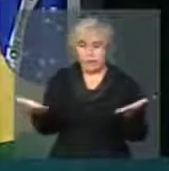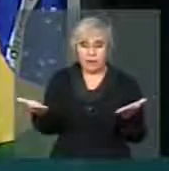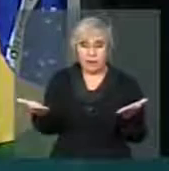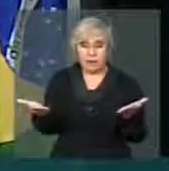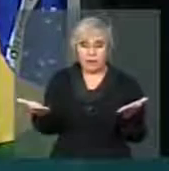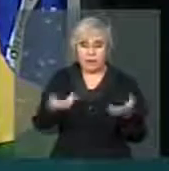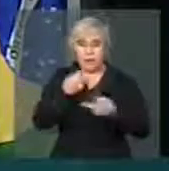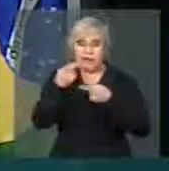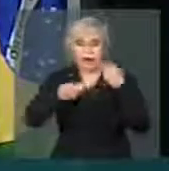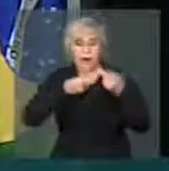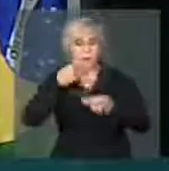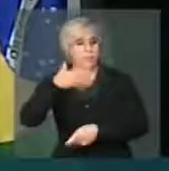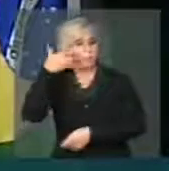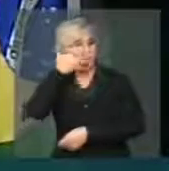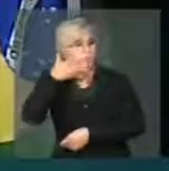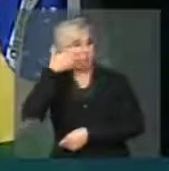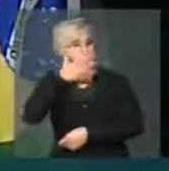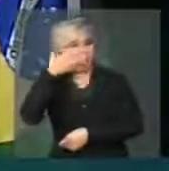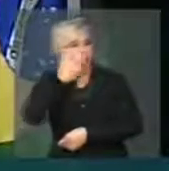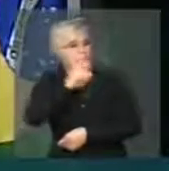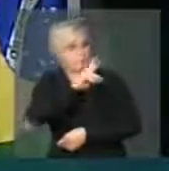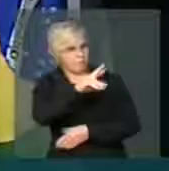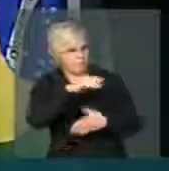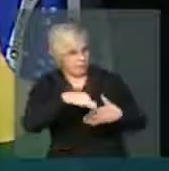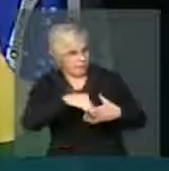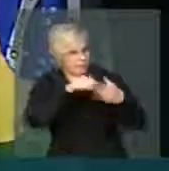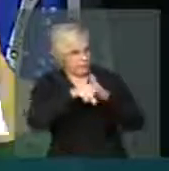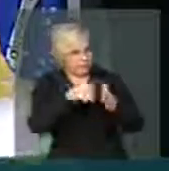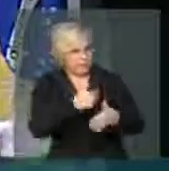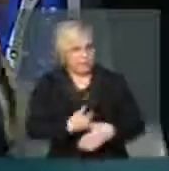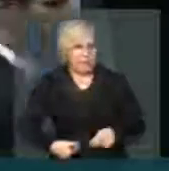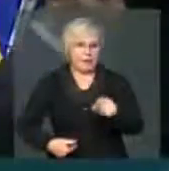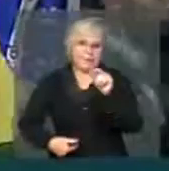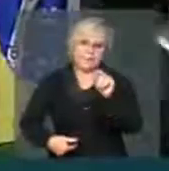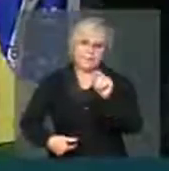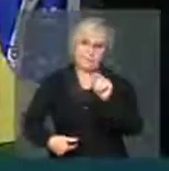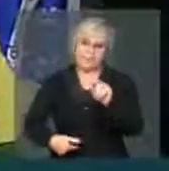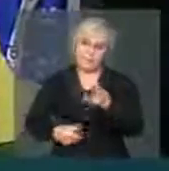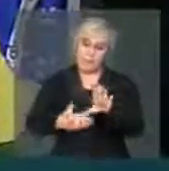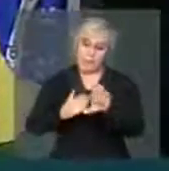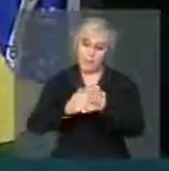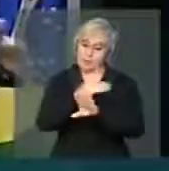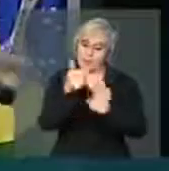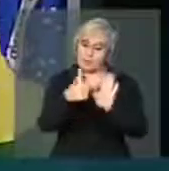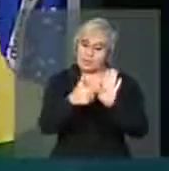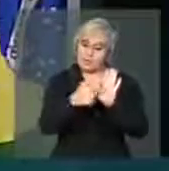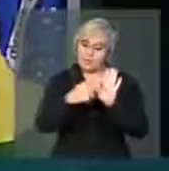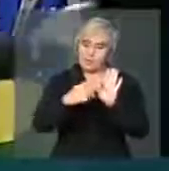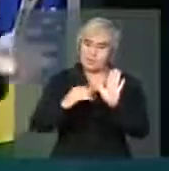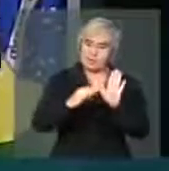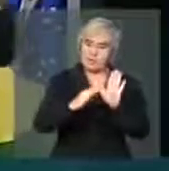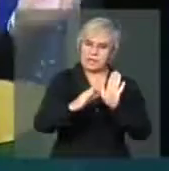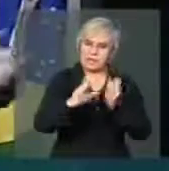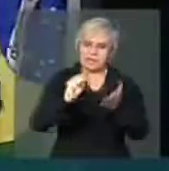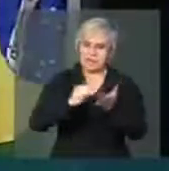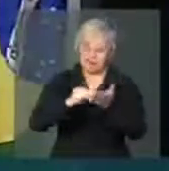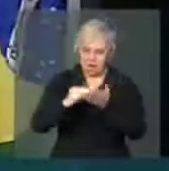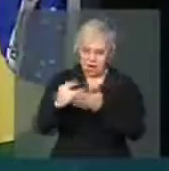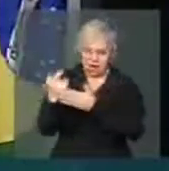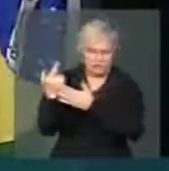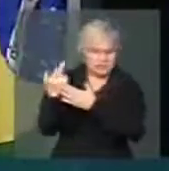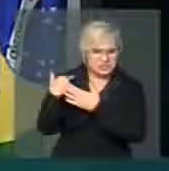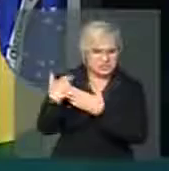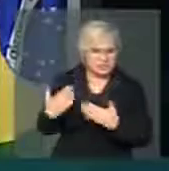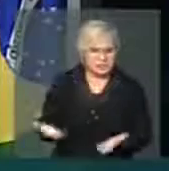discurso que nós vemos Do líder do governo É que aprovar esta PEC É uma irresponsabilidade